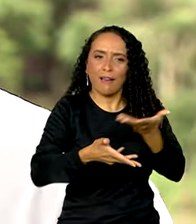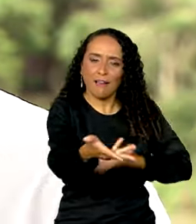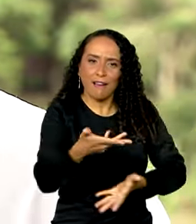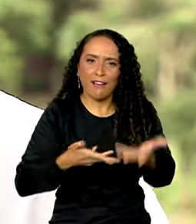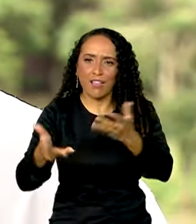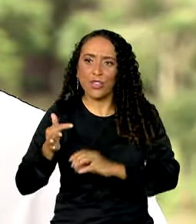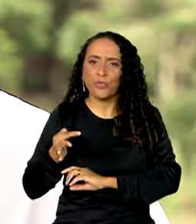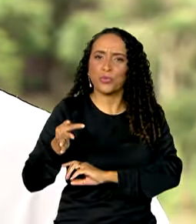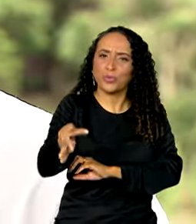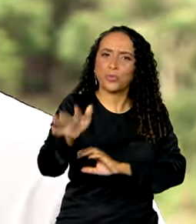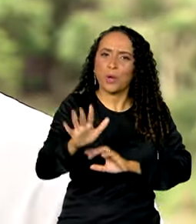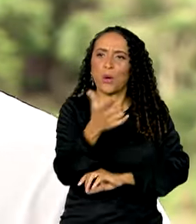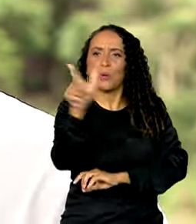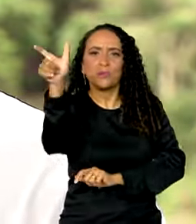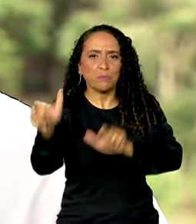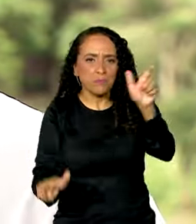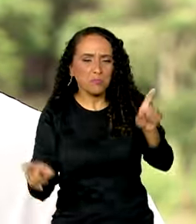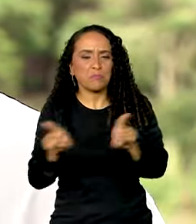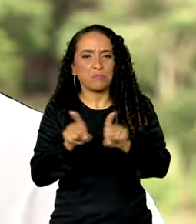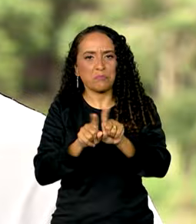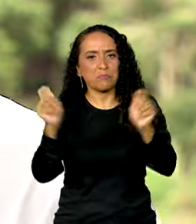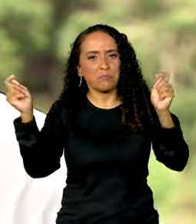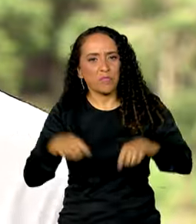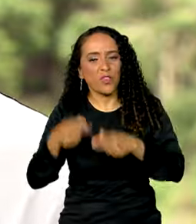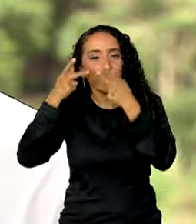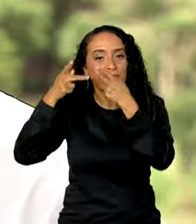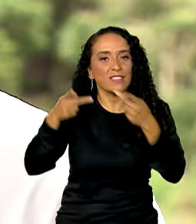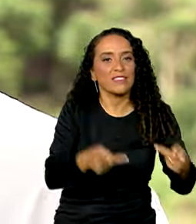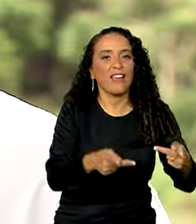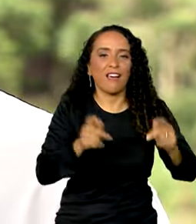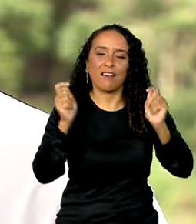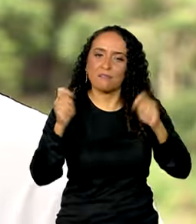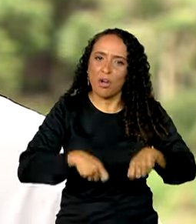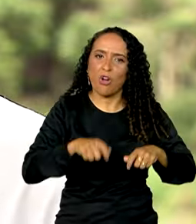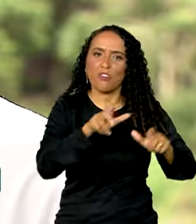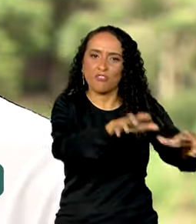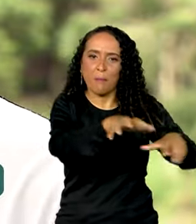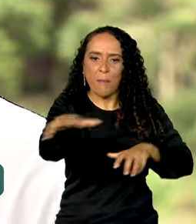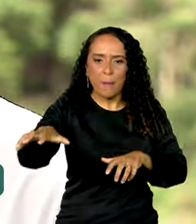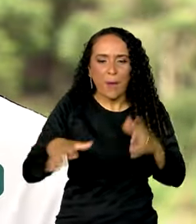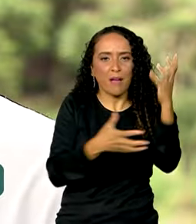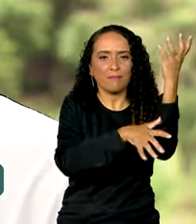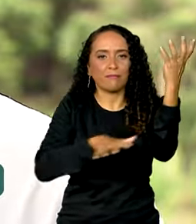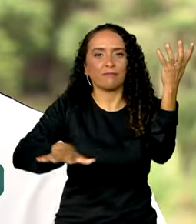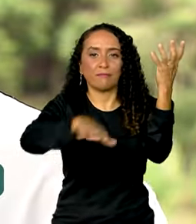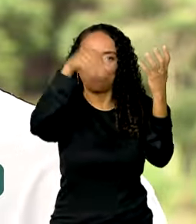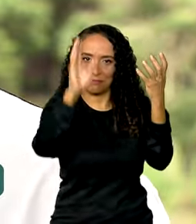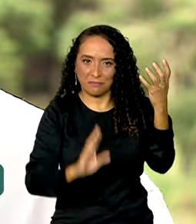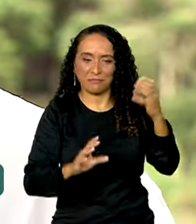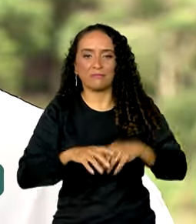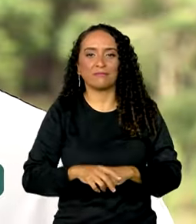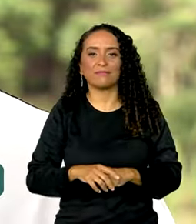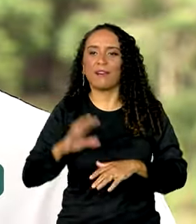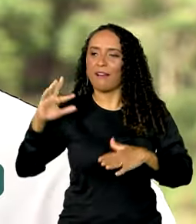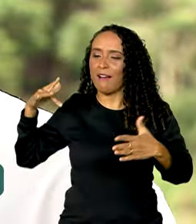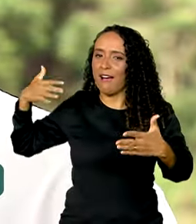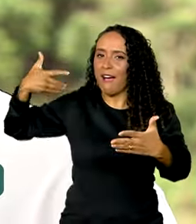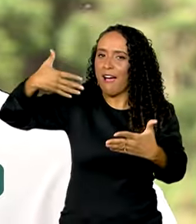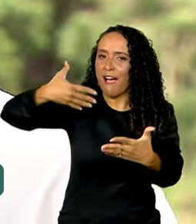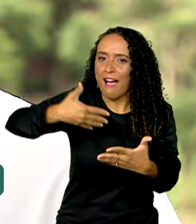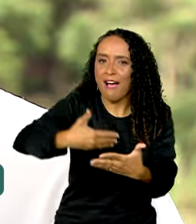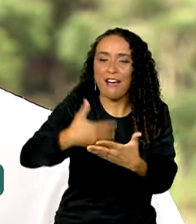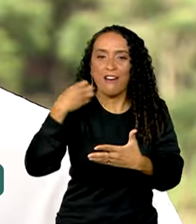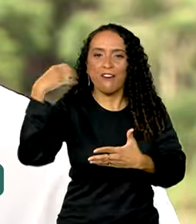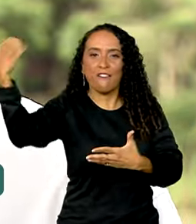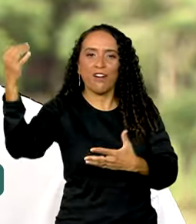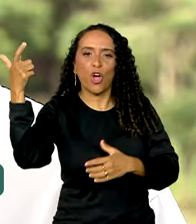a gente no futuro, mas para que outras pessoas também pudessem visitar, possam visitar os parques nacionais brasileiros. E ao longo dessa expedição,